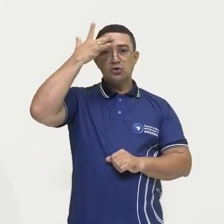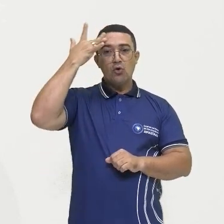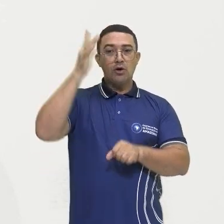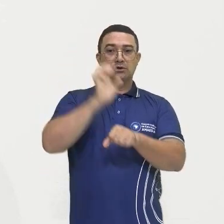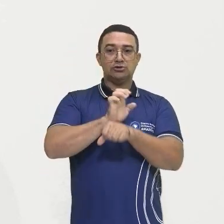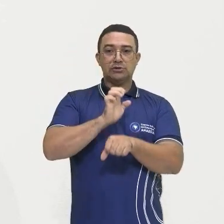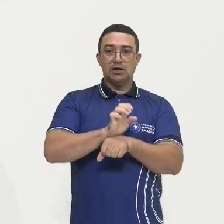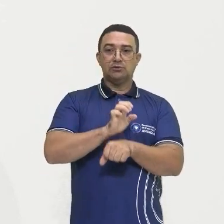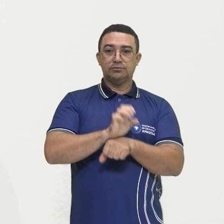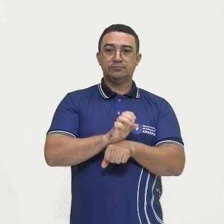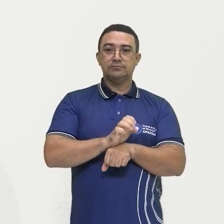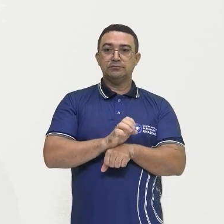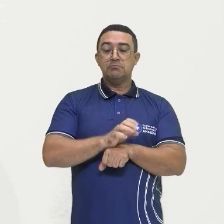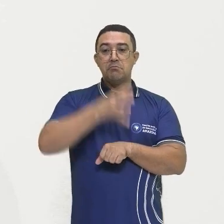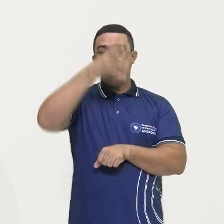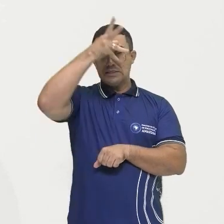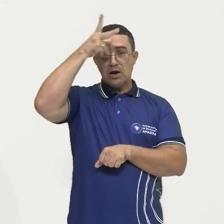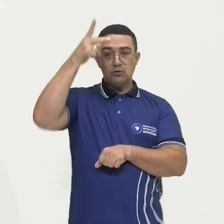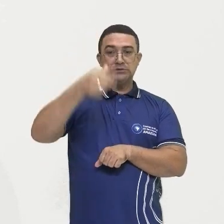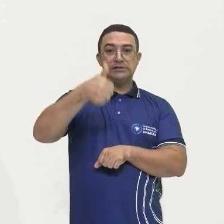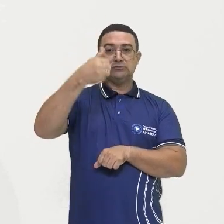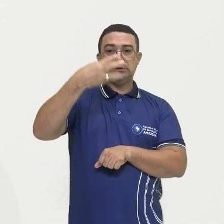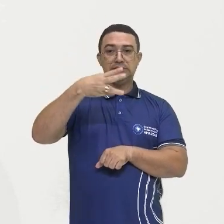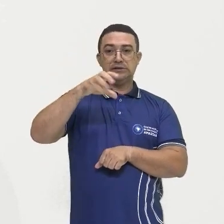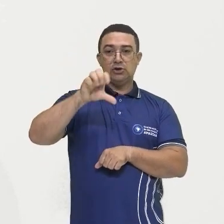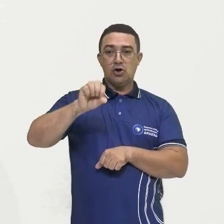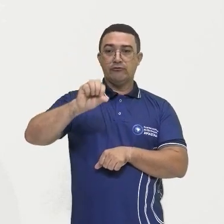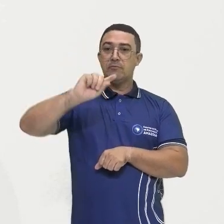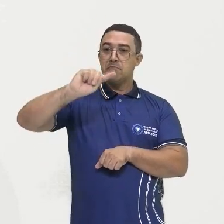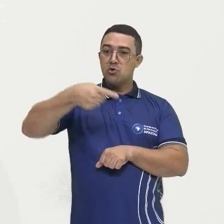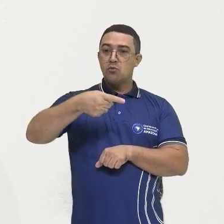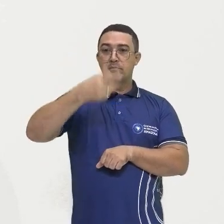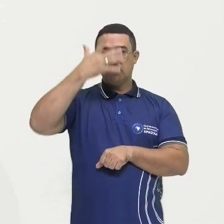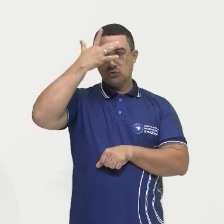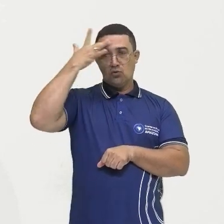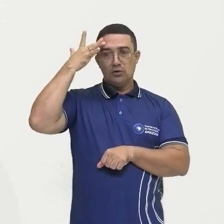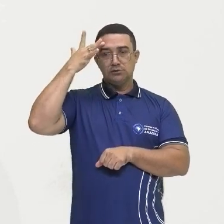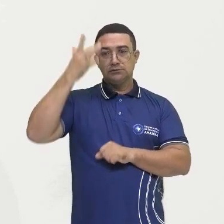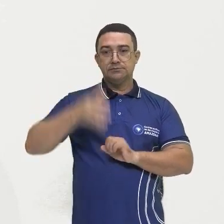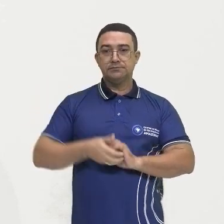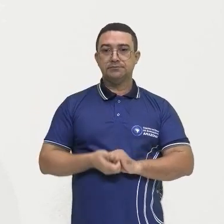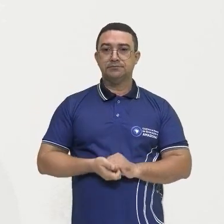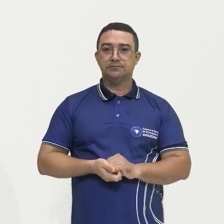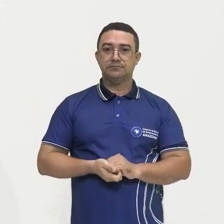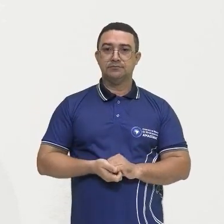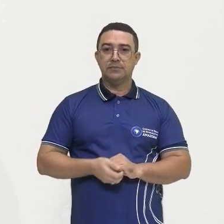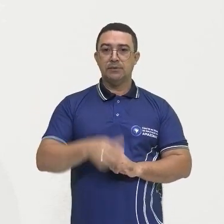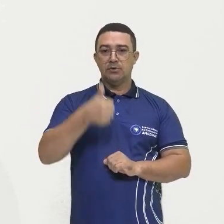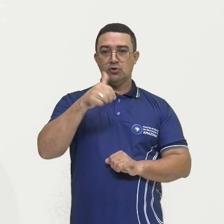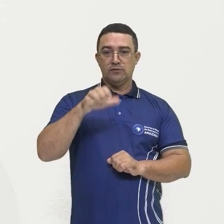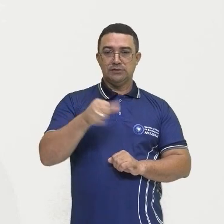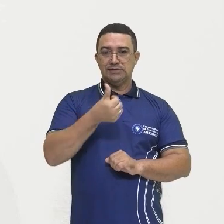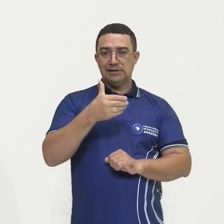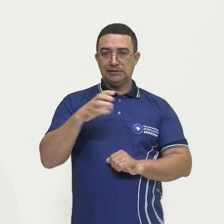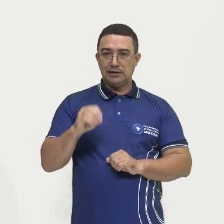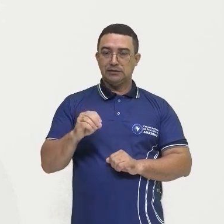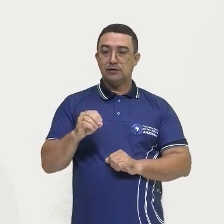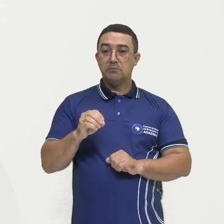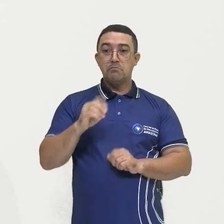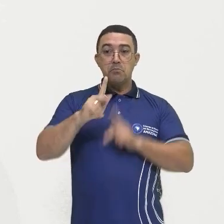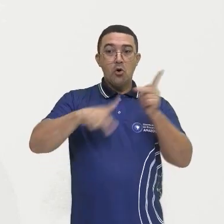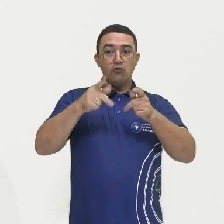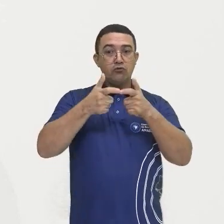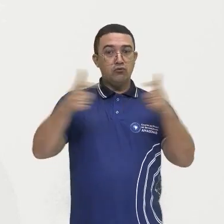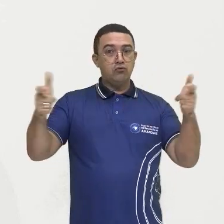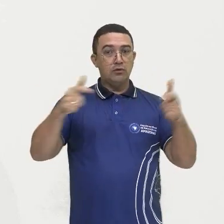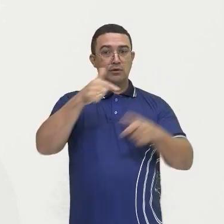o estado, mais Manaus concentrando 139 mil. Em 1960, a população aumenta aqui para